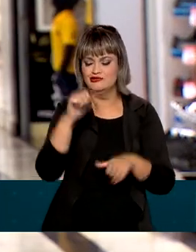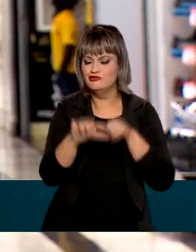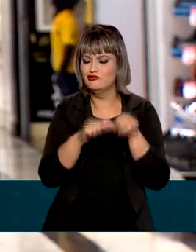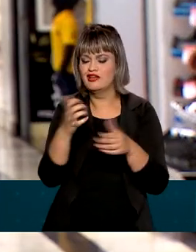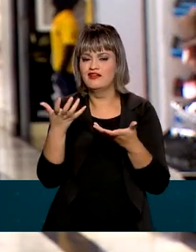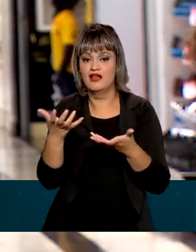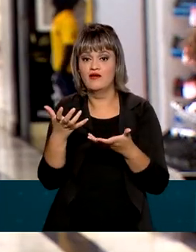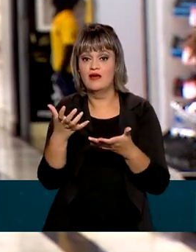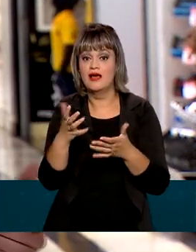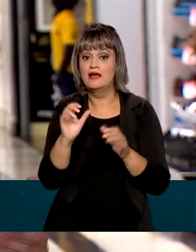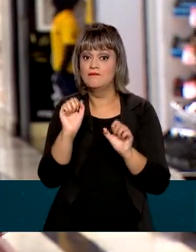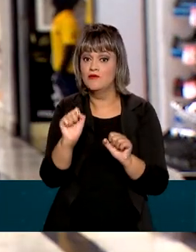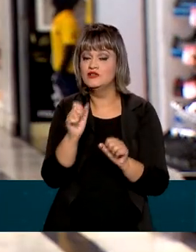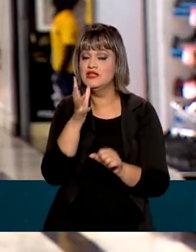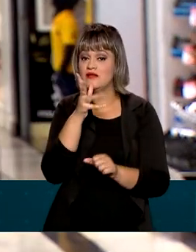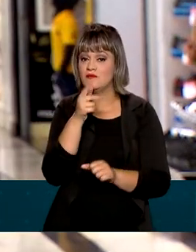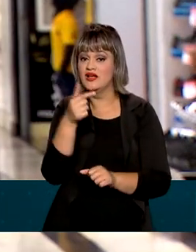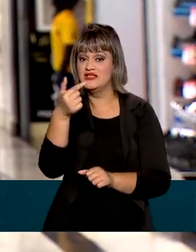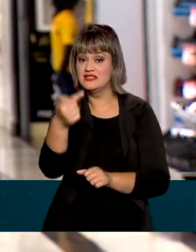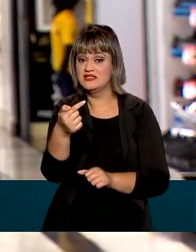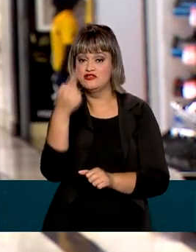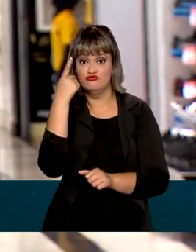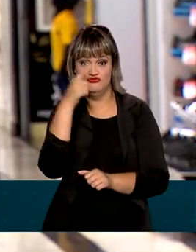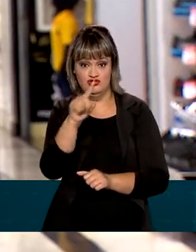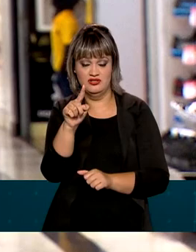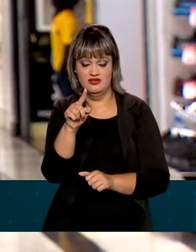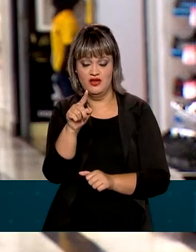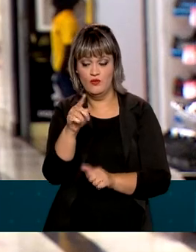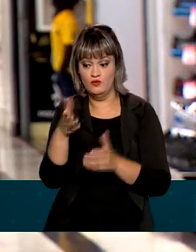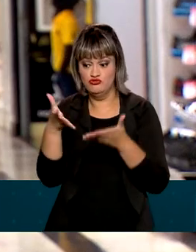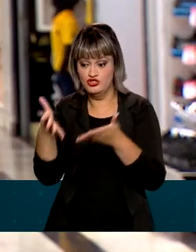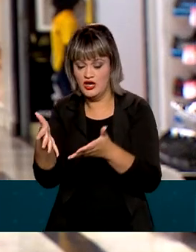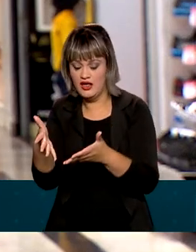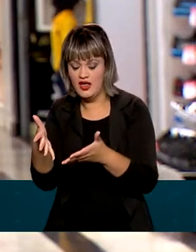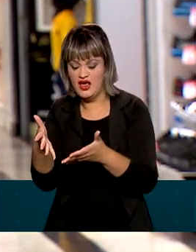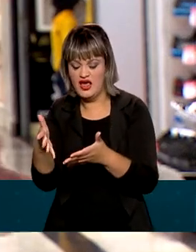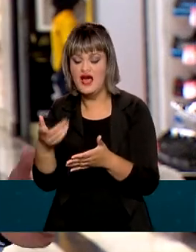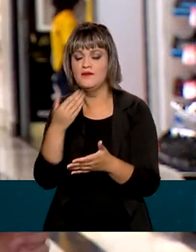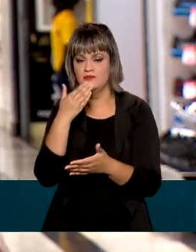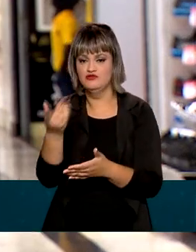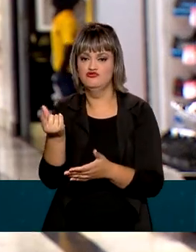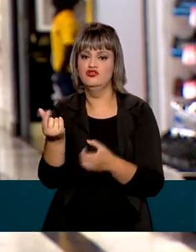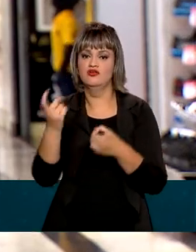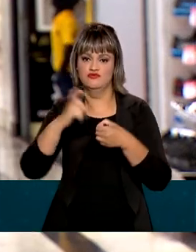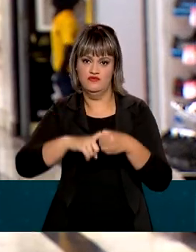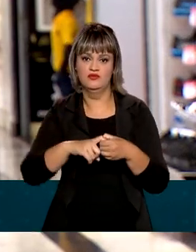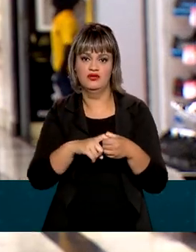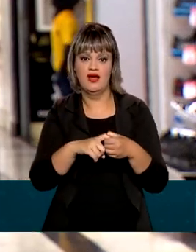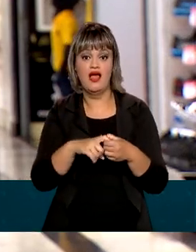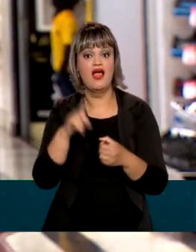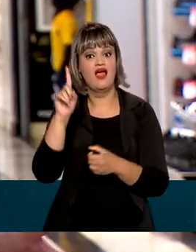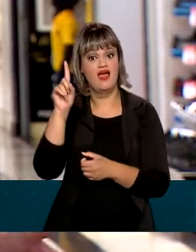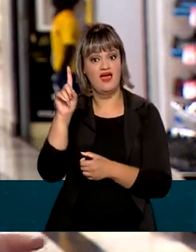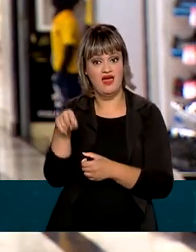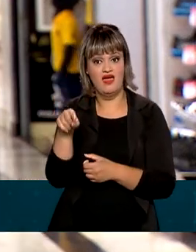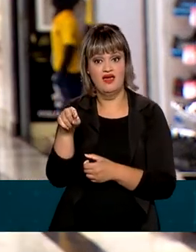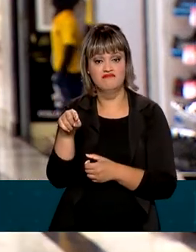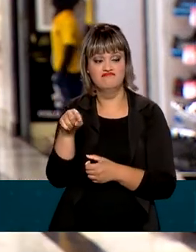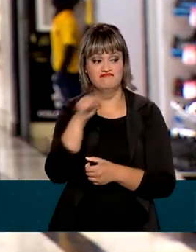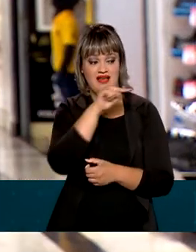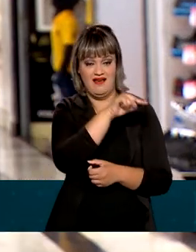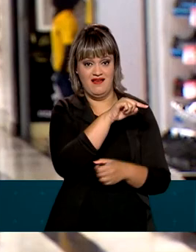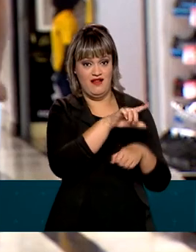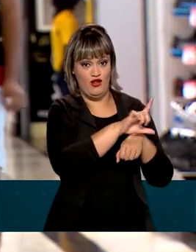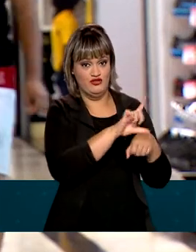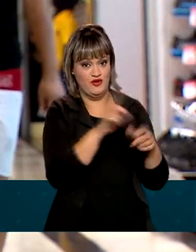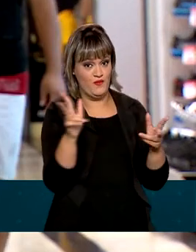em até sete dias em que encomenda chegou à sua casa e pedir o reembolso, uma modalidade que não existe nas lojas